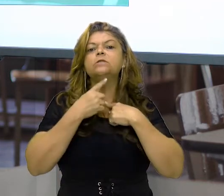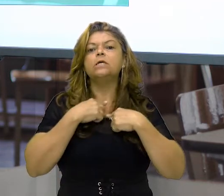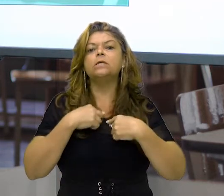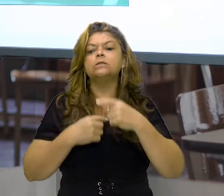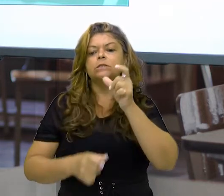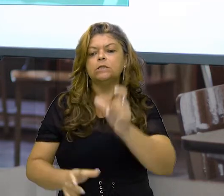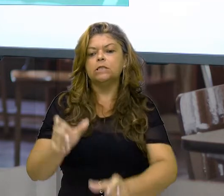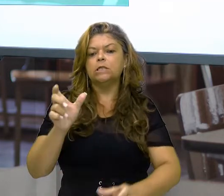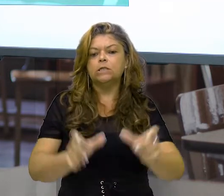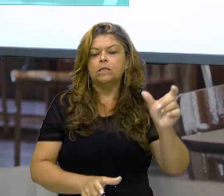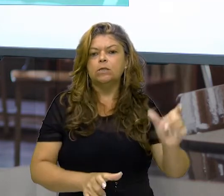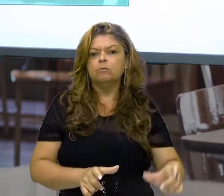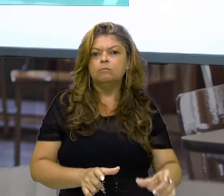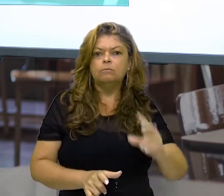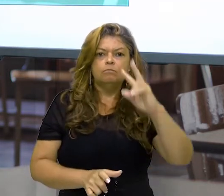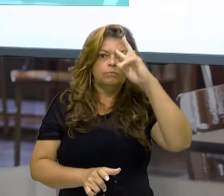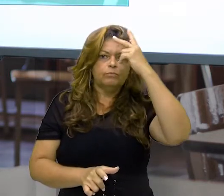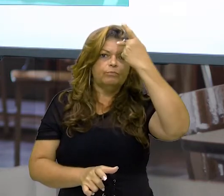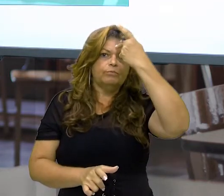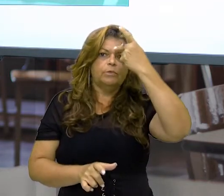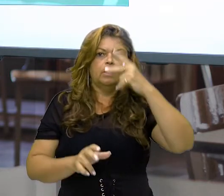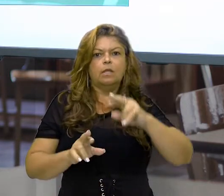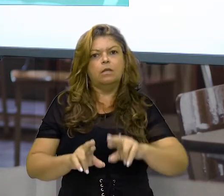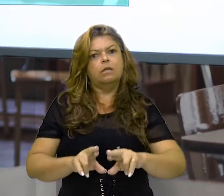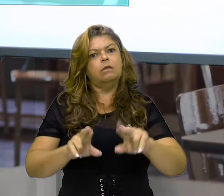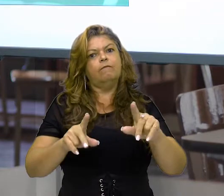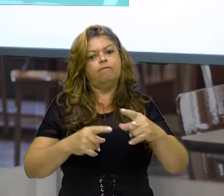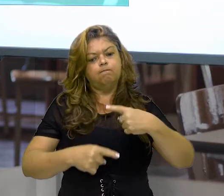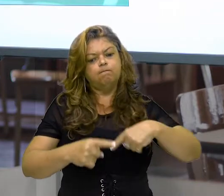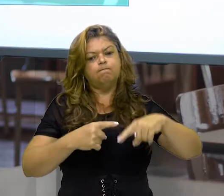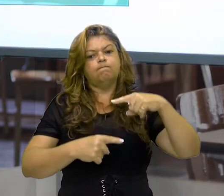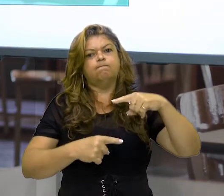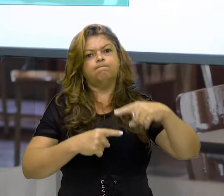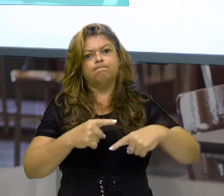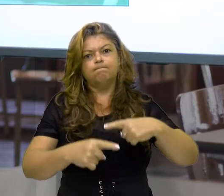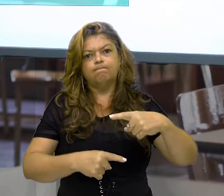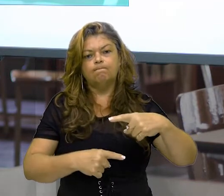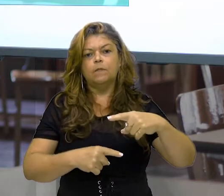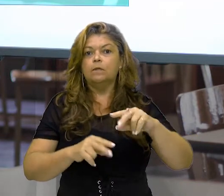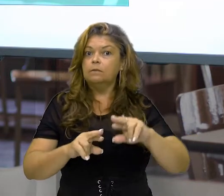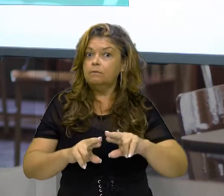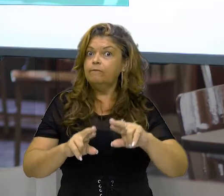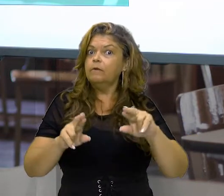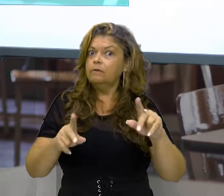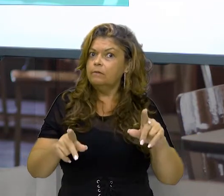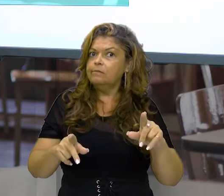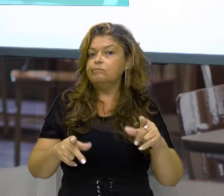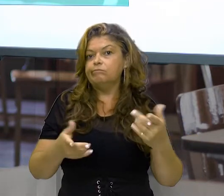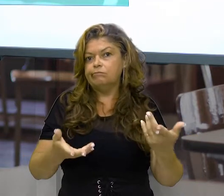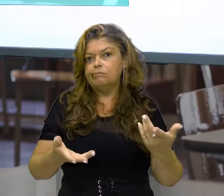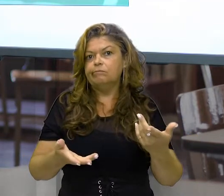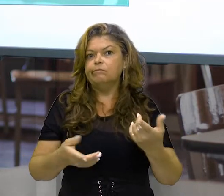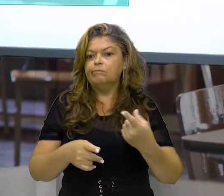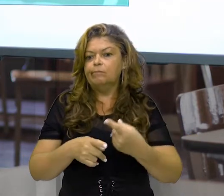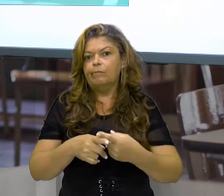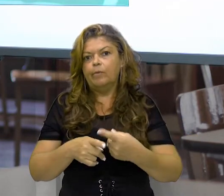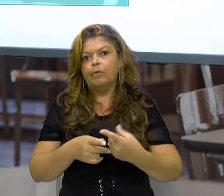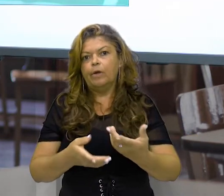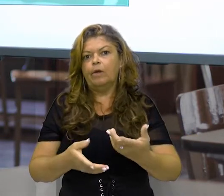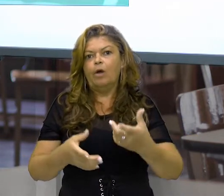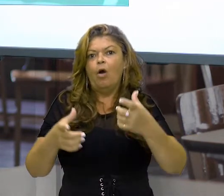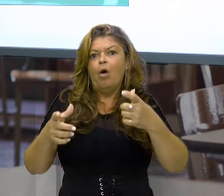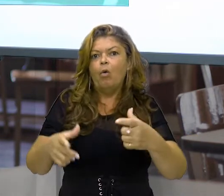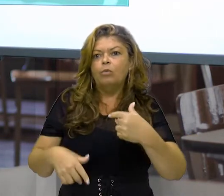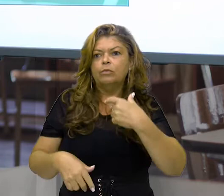aspecto negativo nelas. Então, elas sempre geram aí esses questionamentos, né? Por que? Onde foi que eu errei?